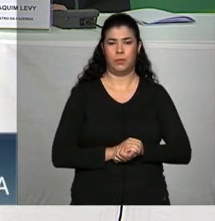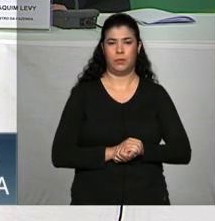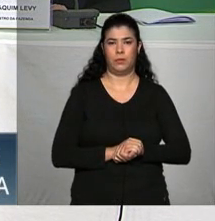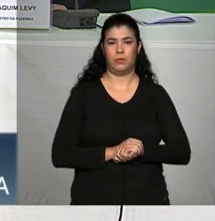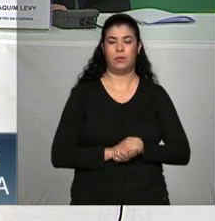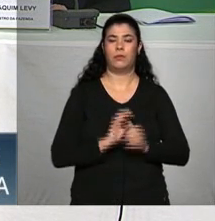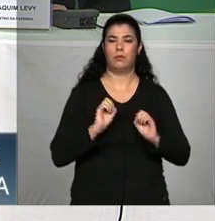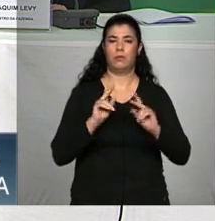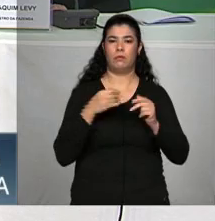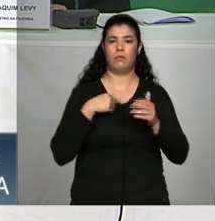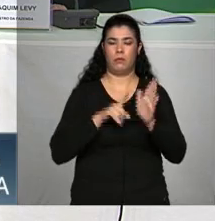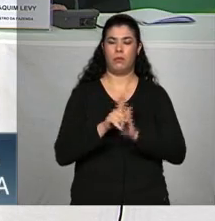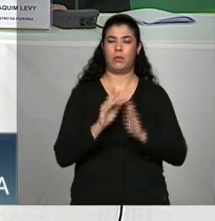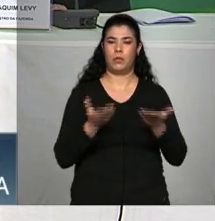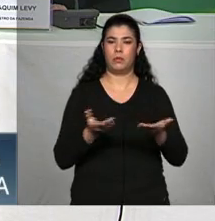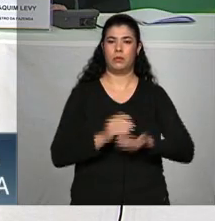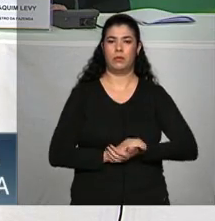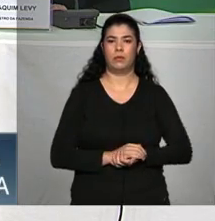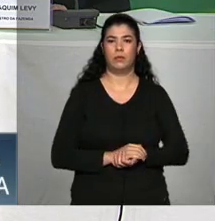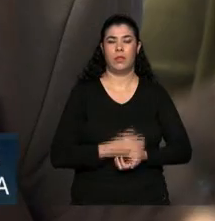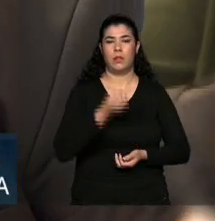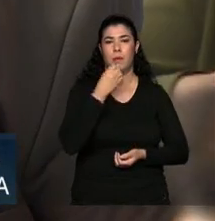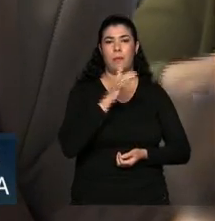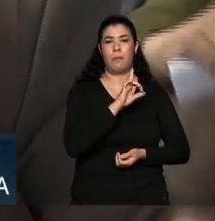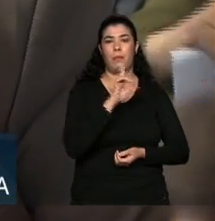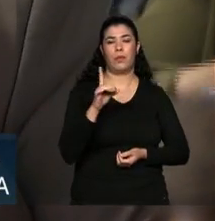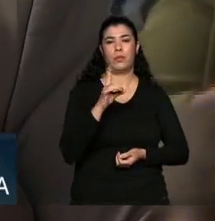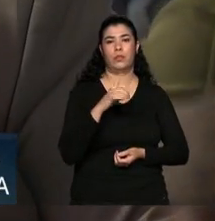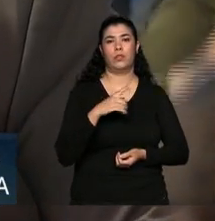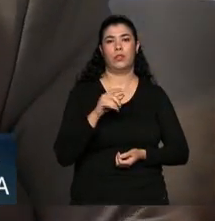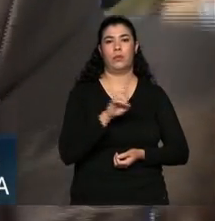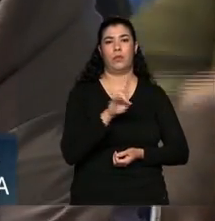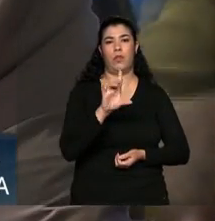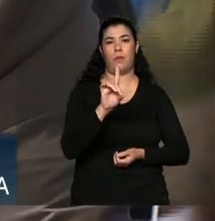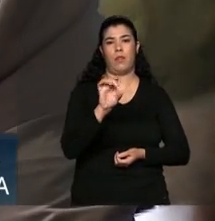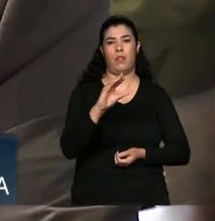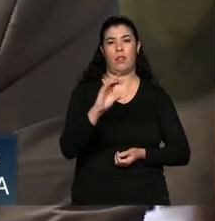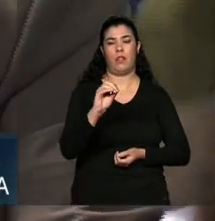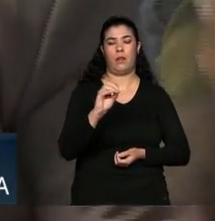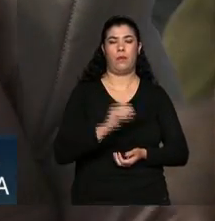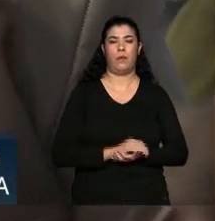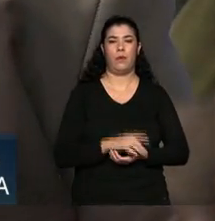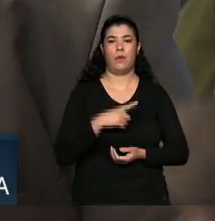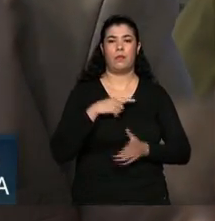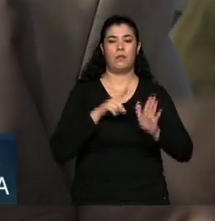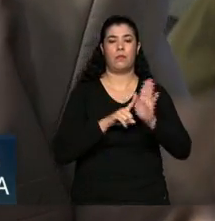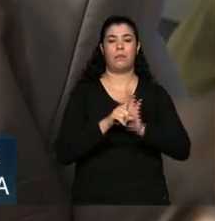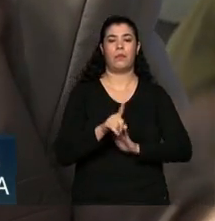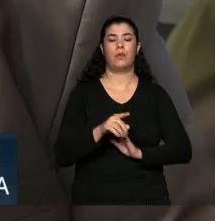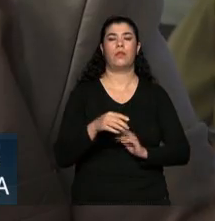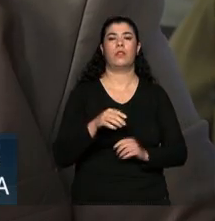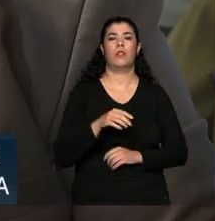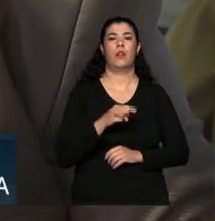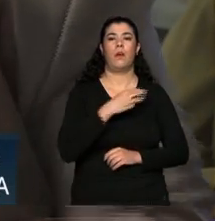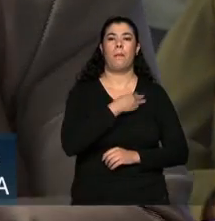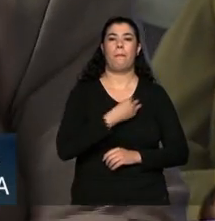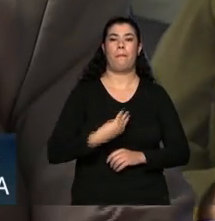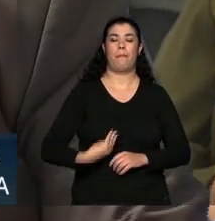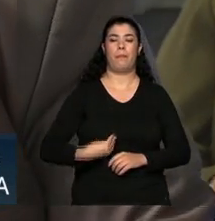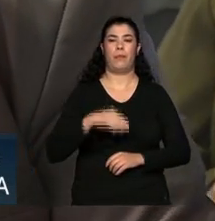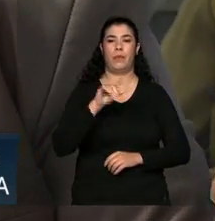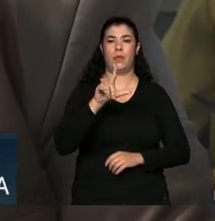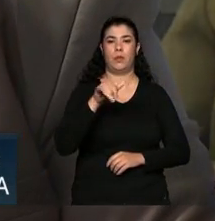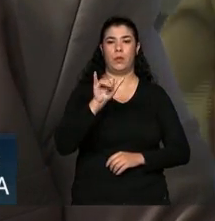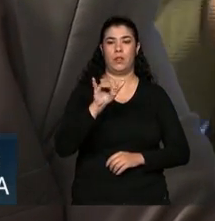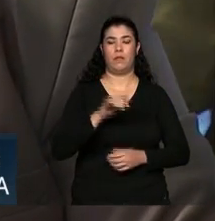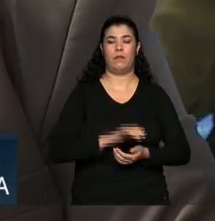penúltimo oi bom dia Deco Bansion do Brasil Econômico queria fazer uma pergunta para o ministro Levi vai